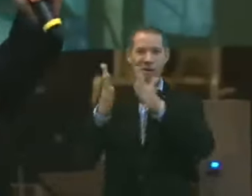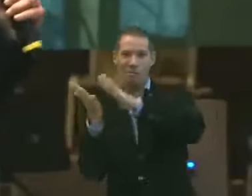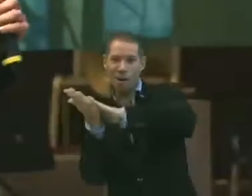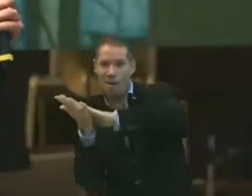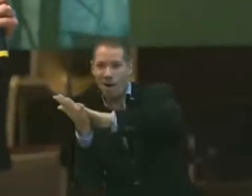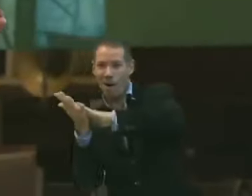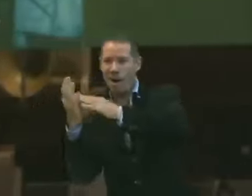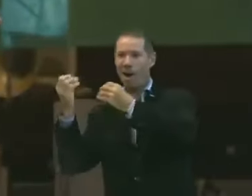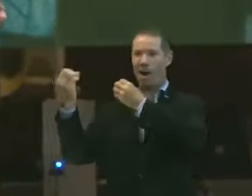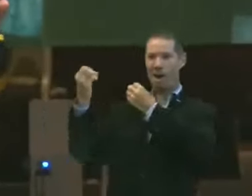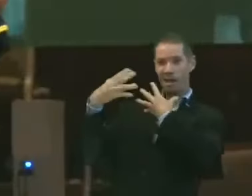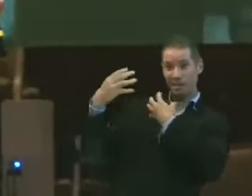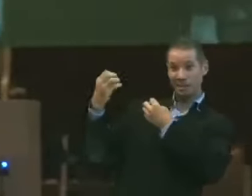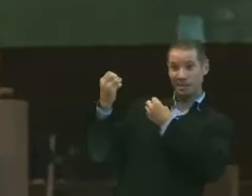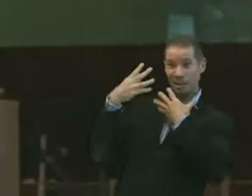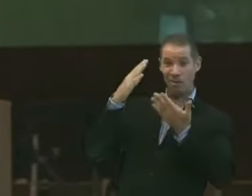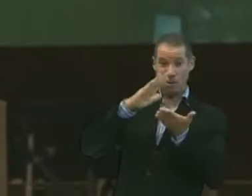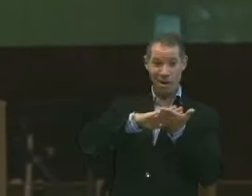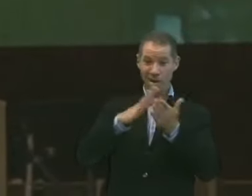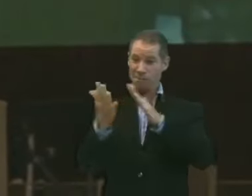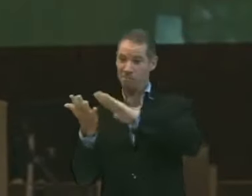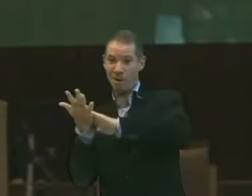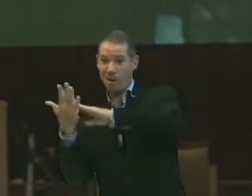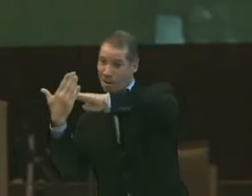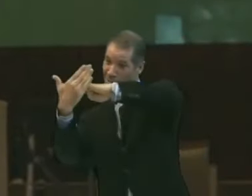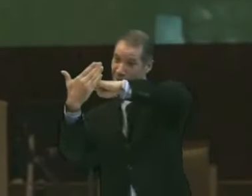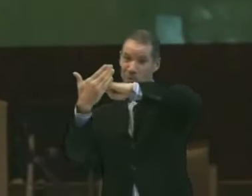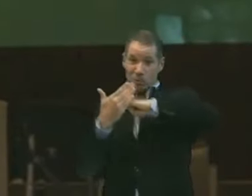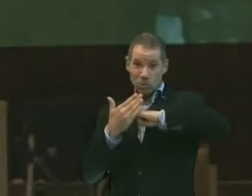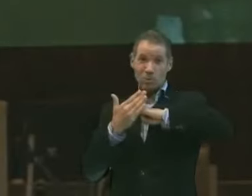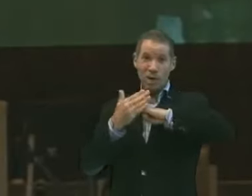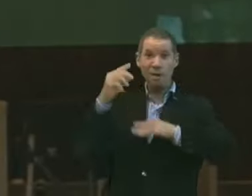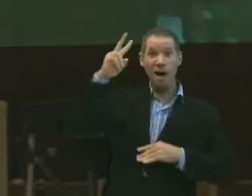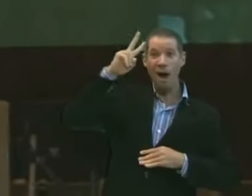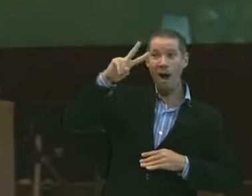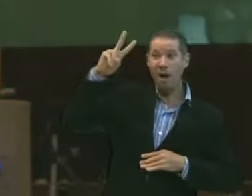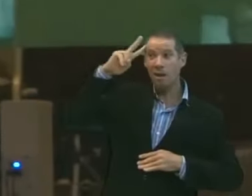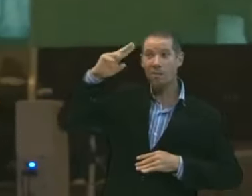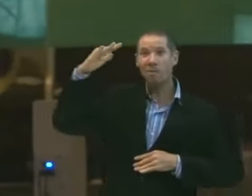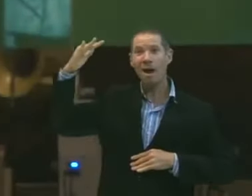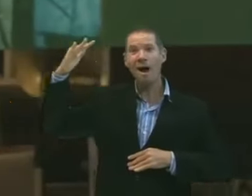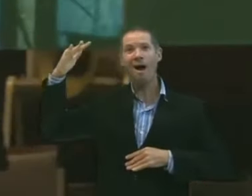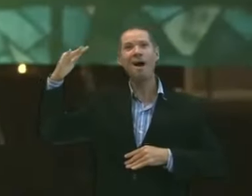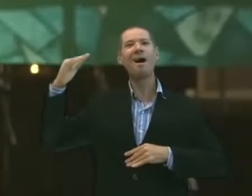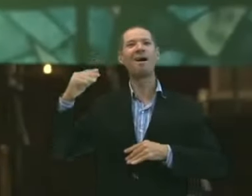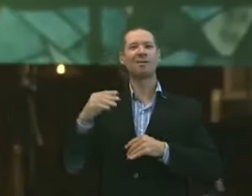me ensinavam. As minhas mãos me ajudavam a recordar, a lembrar.